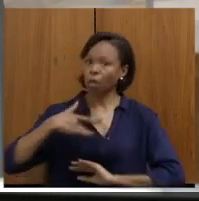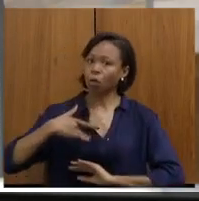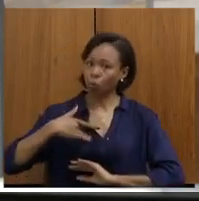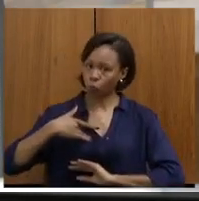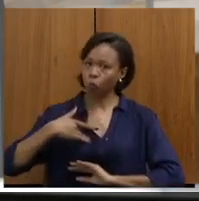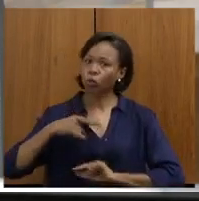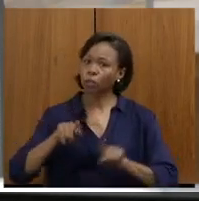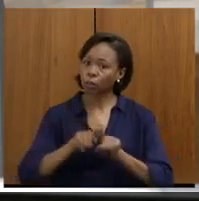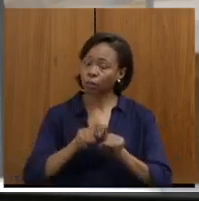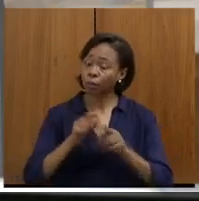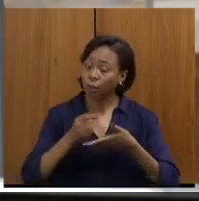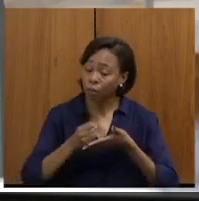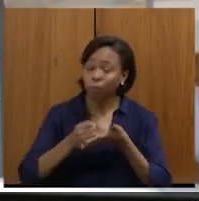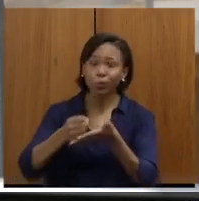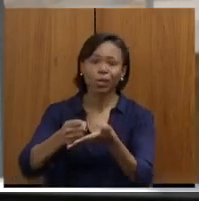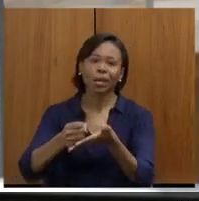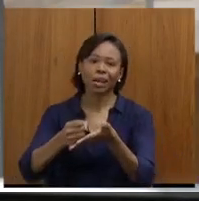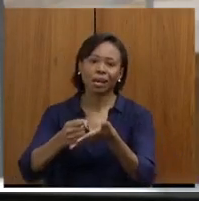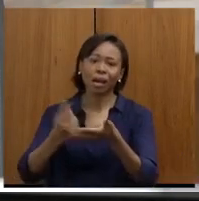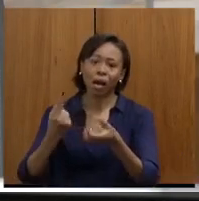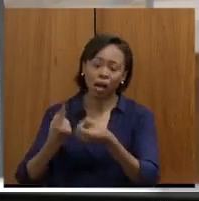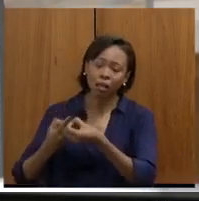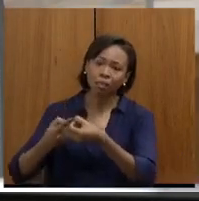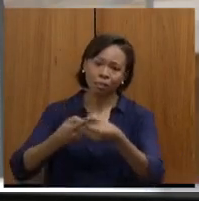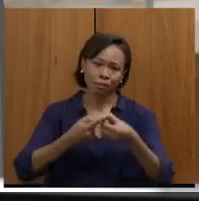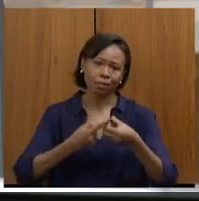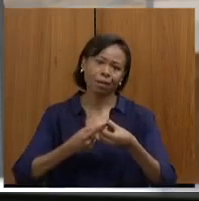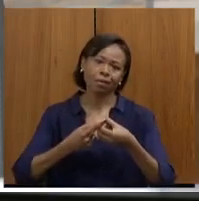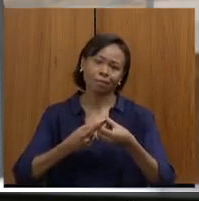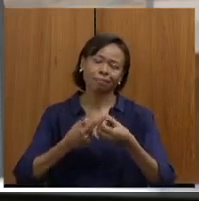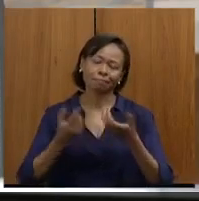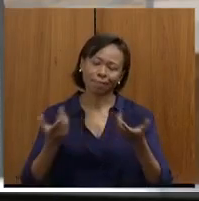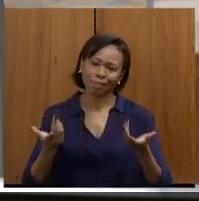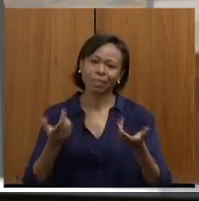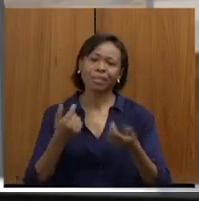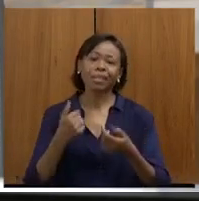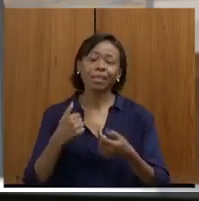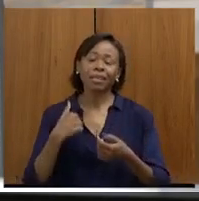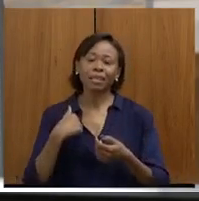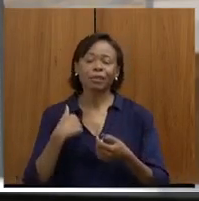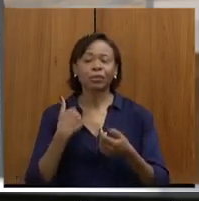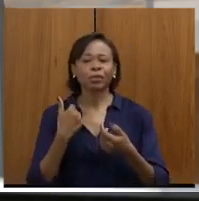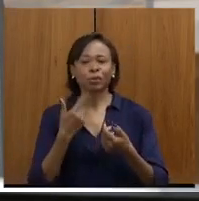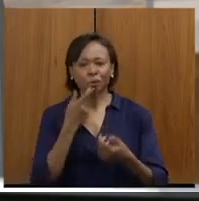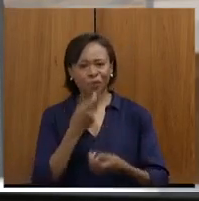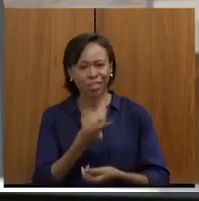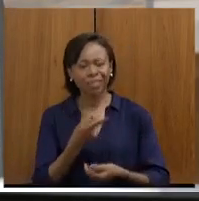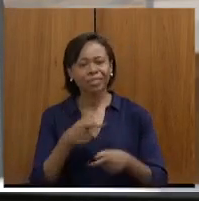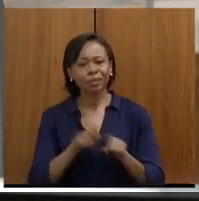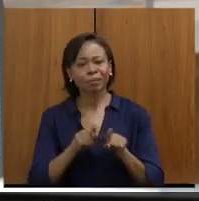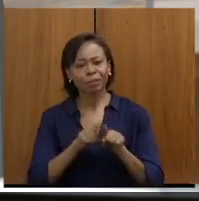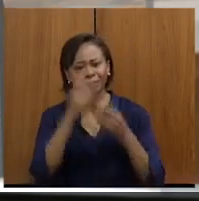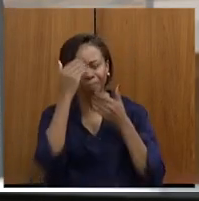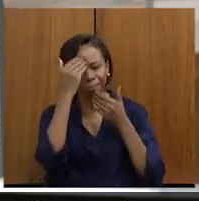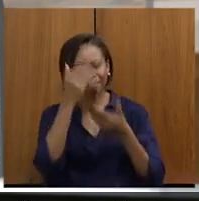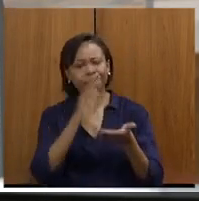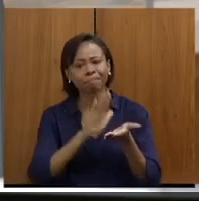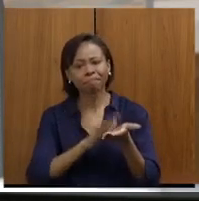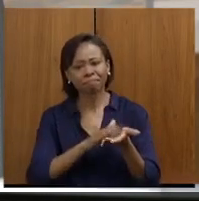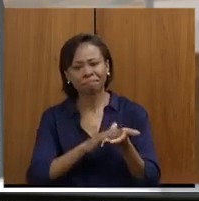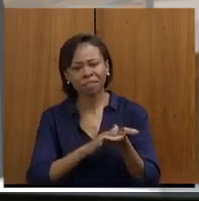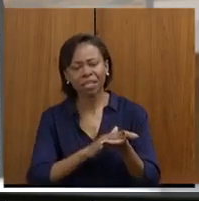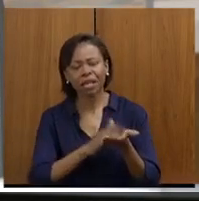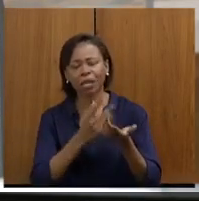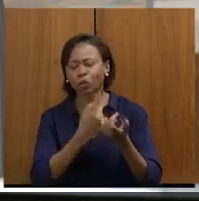beneficiar a sua comunidade. É isso que eu deixo, secretário. Quero te agradecer, parabenizar, desejar